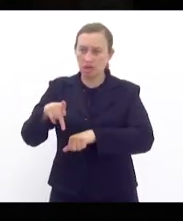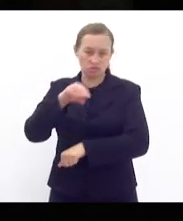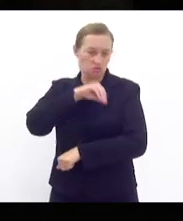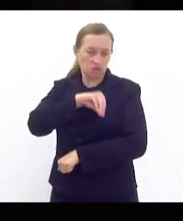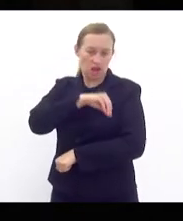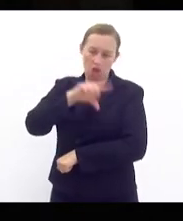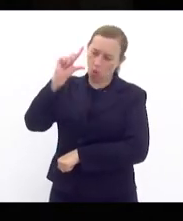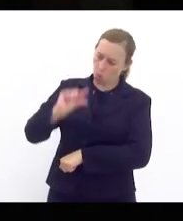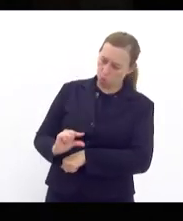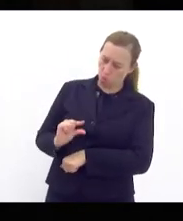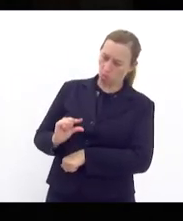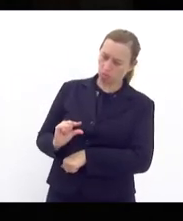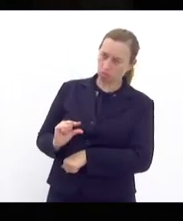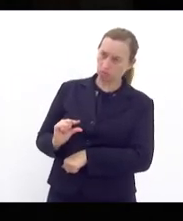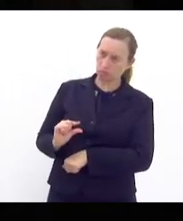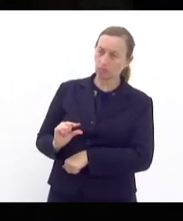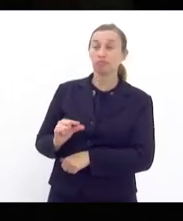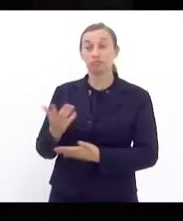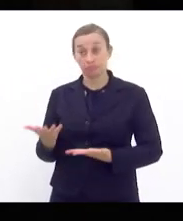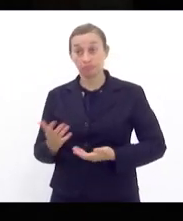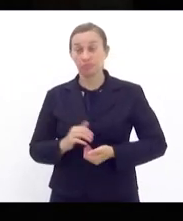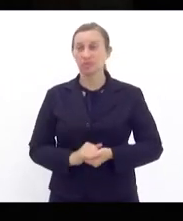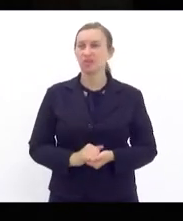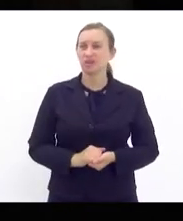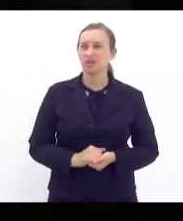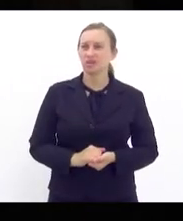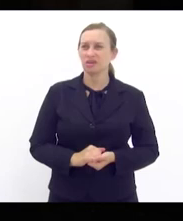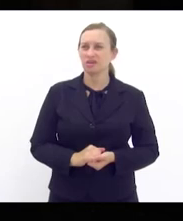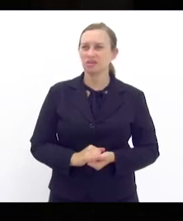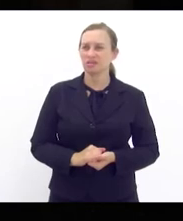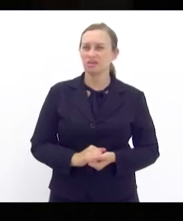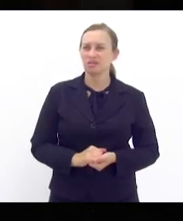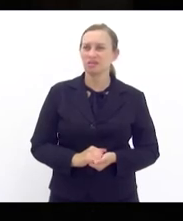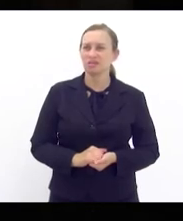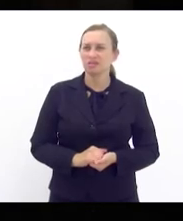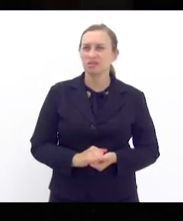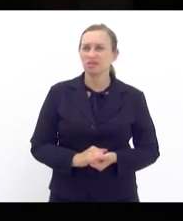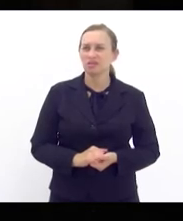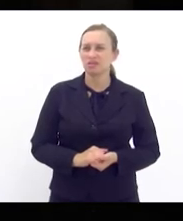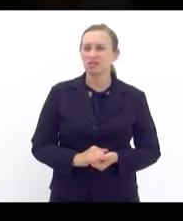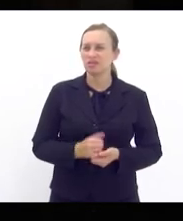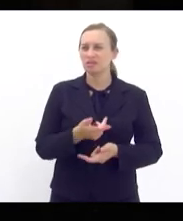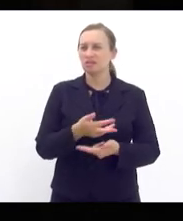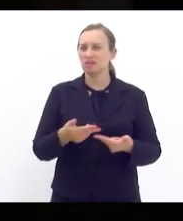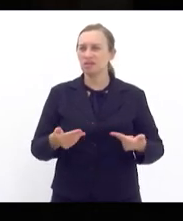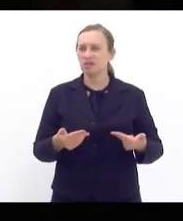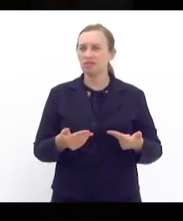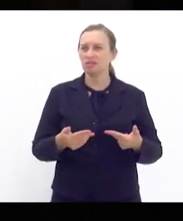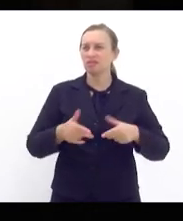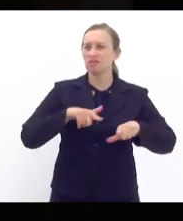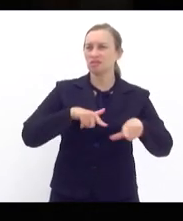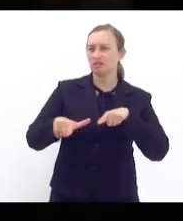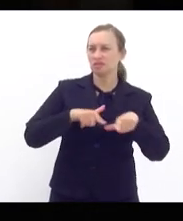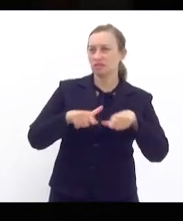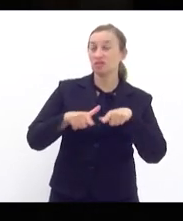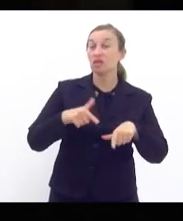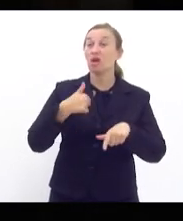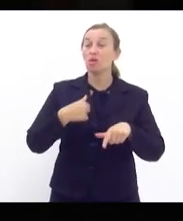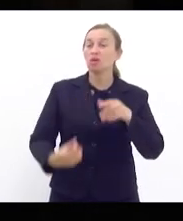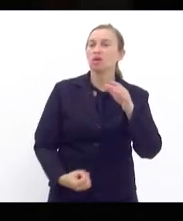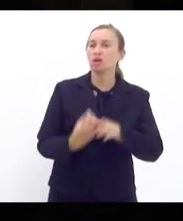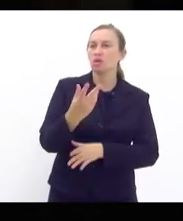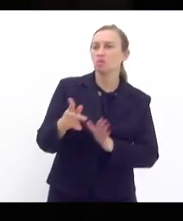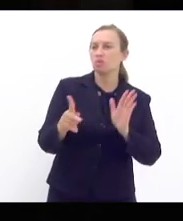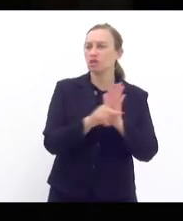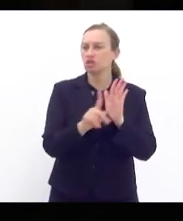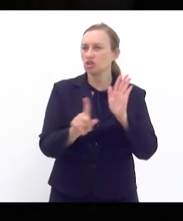abaixo do mínimo nacional e demandada por várias categorias de trabalhadores e trabalhadoras eu fiz o projeto de lei